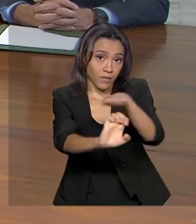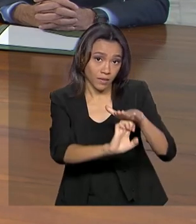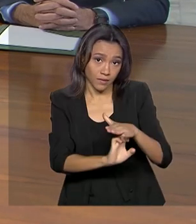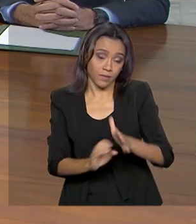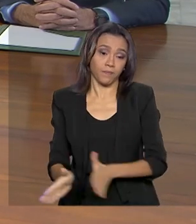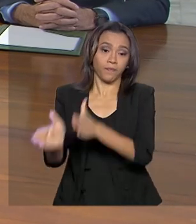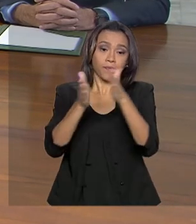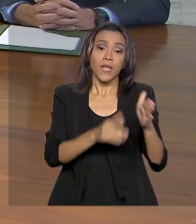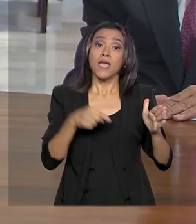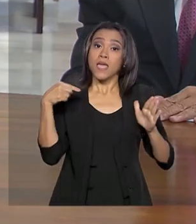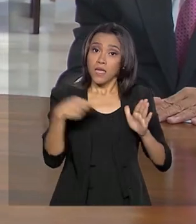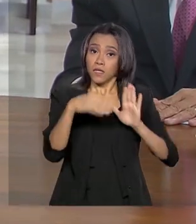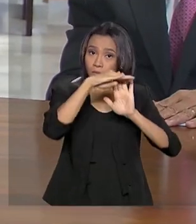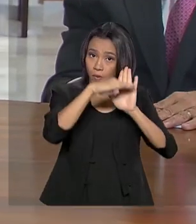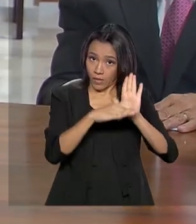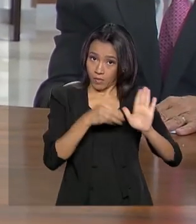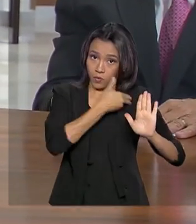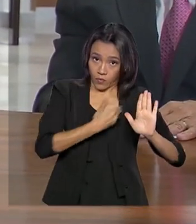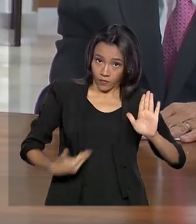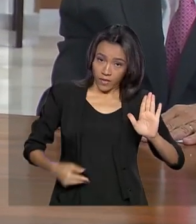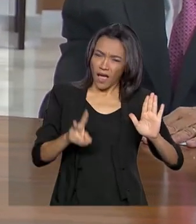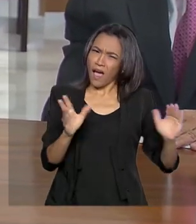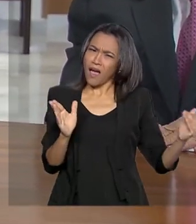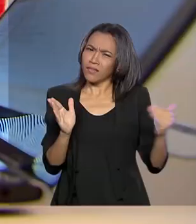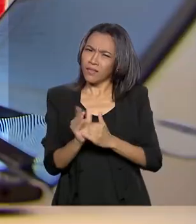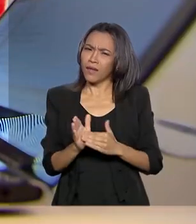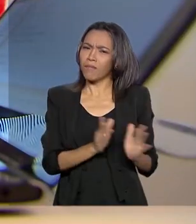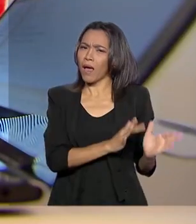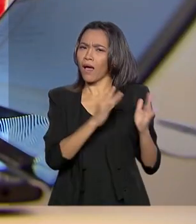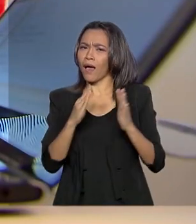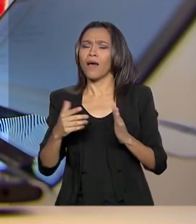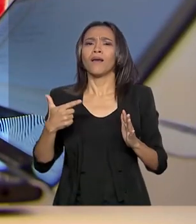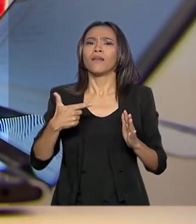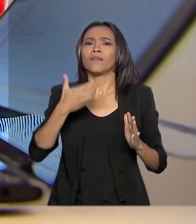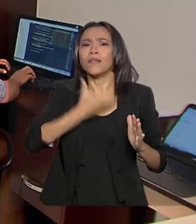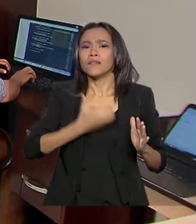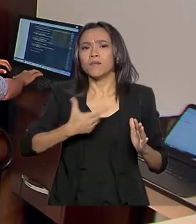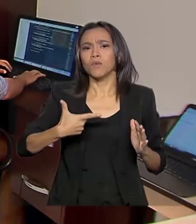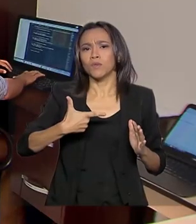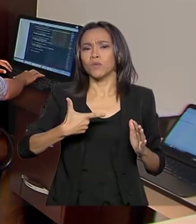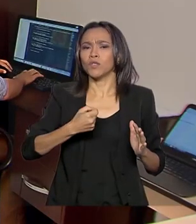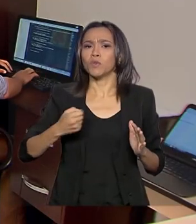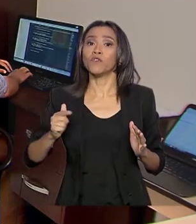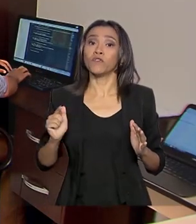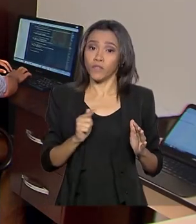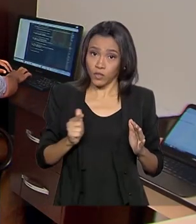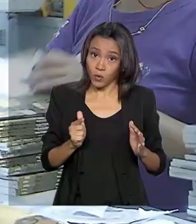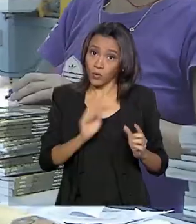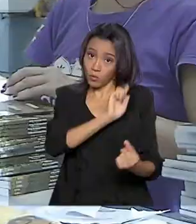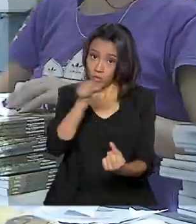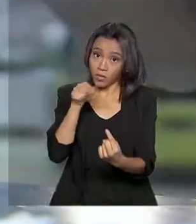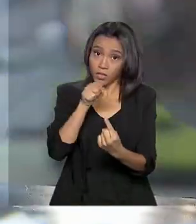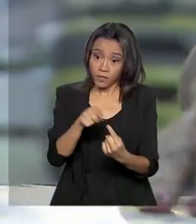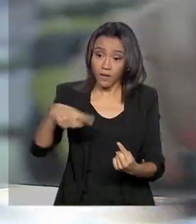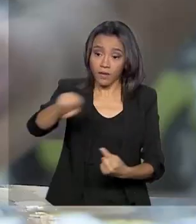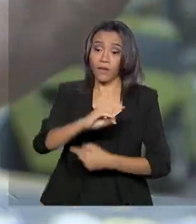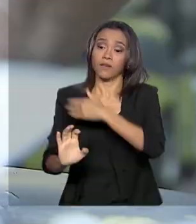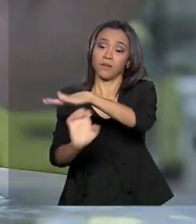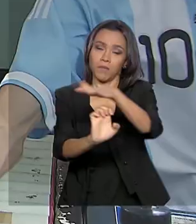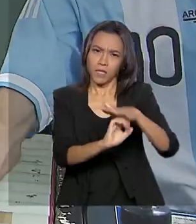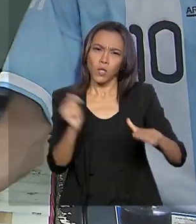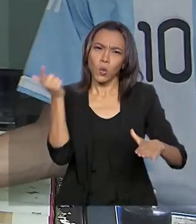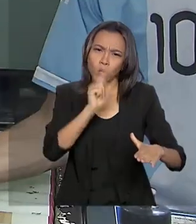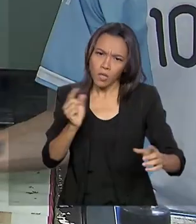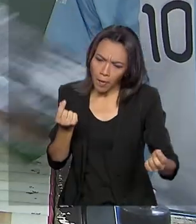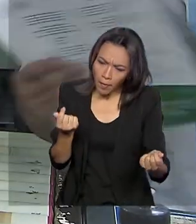Mais será executado até dezembro de 2022. A expectativa é de que as empresas recuperem em poucos meses os